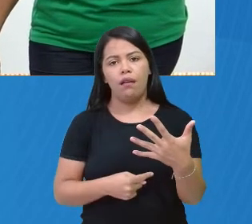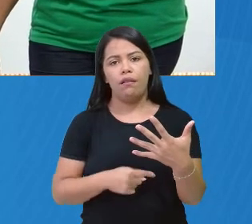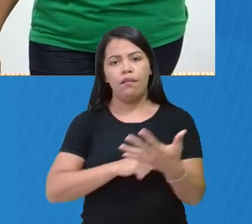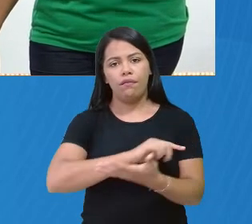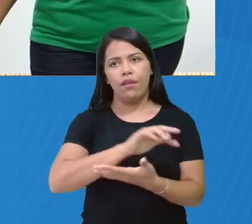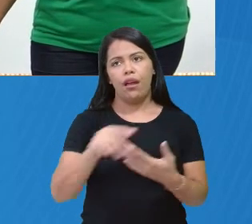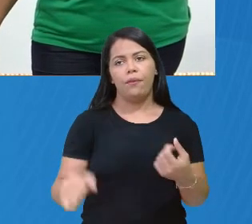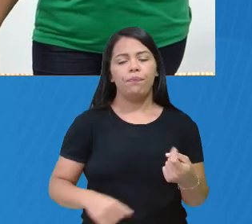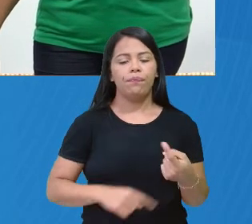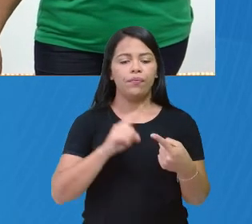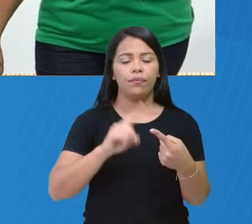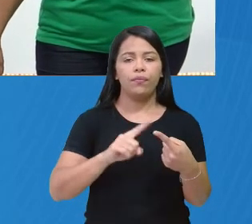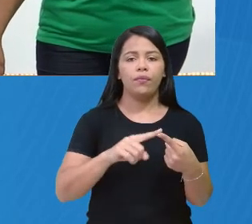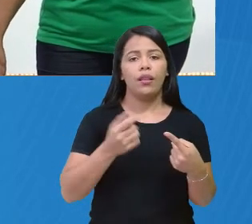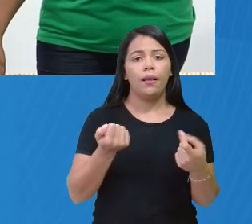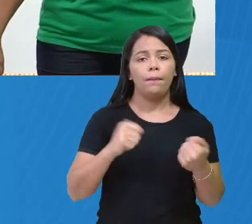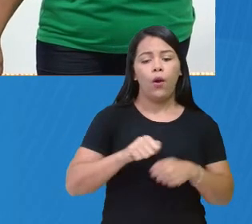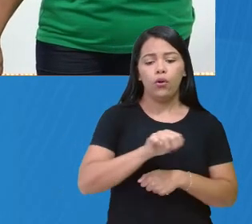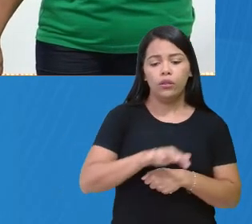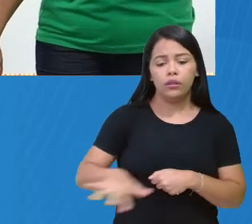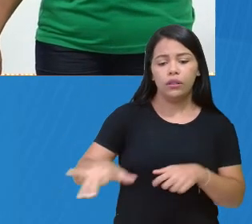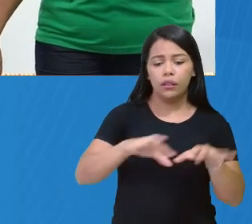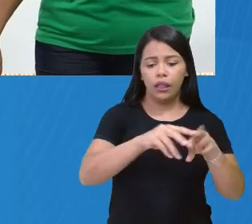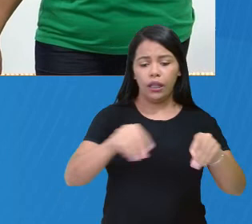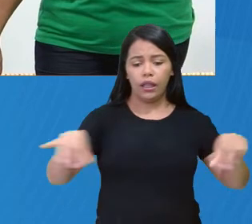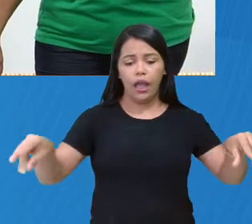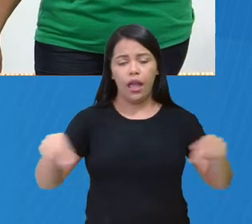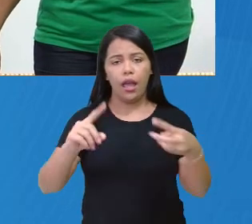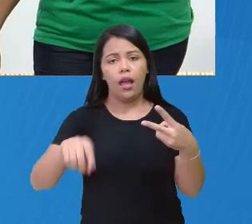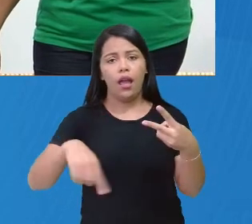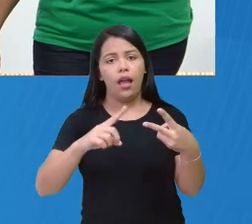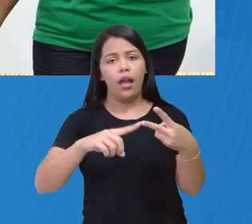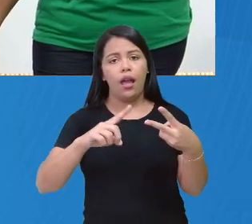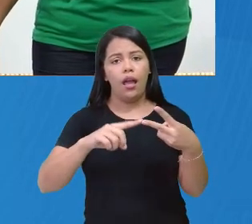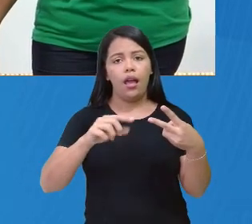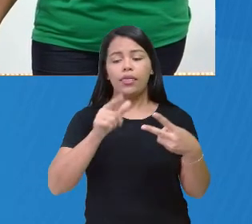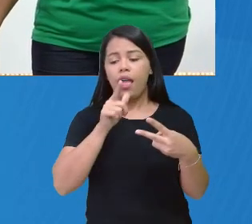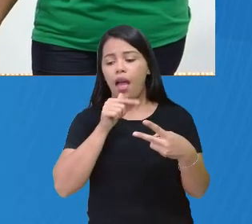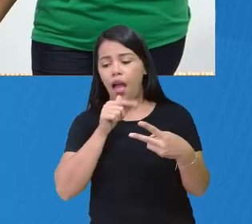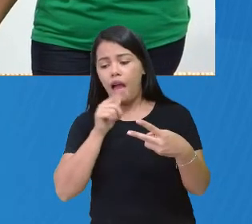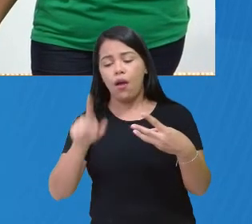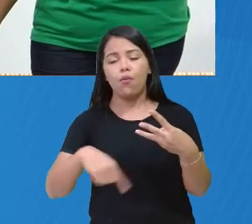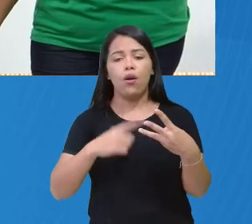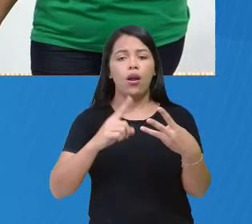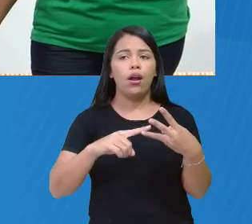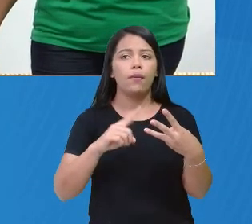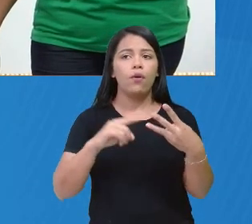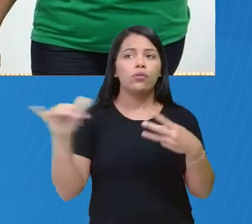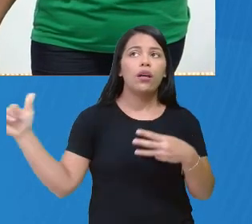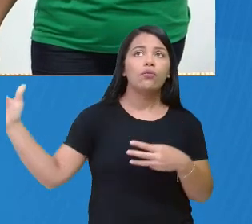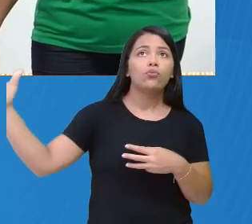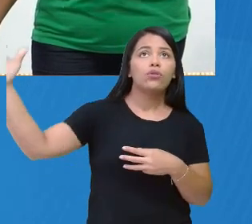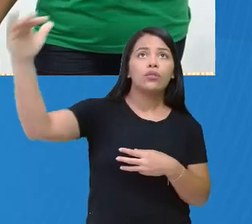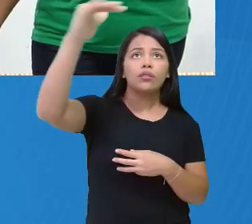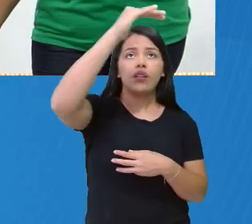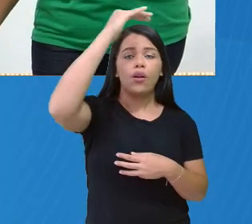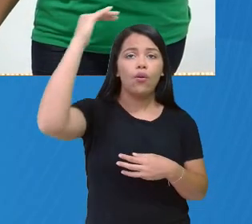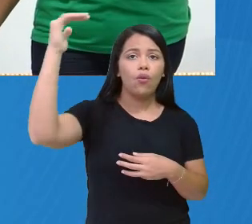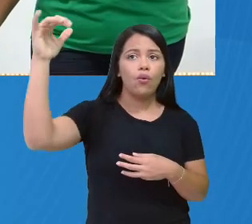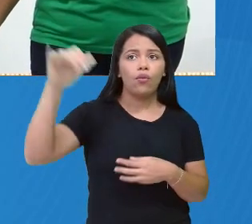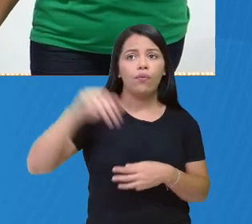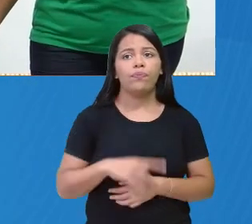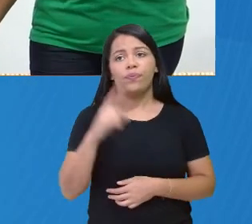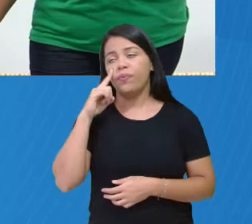aquáticos ou podem ser aéreos. Nesta imagem, por exemplo, está mostrando aí um avião, uma